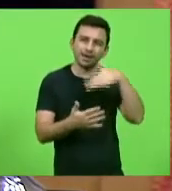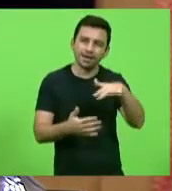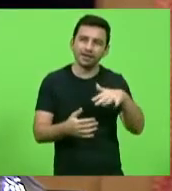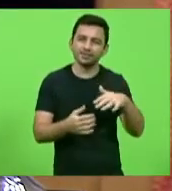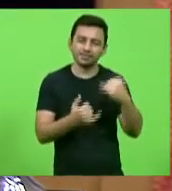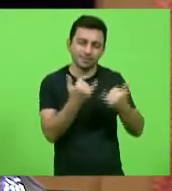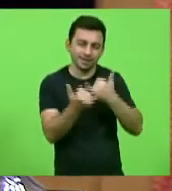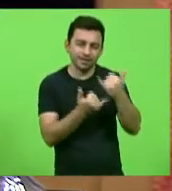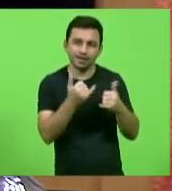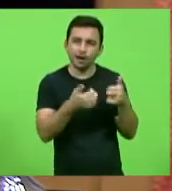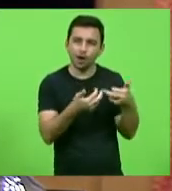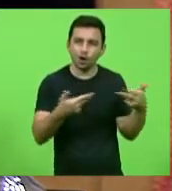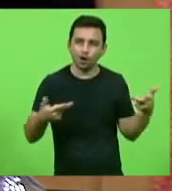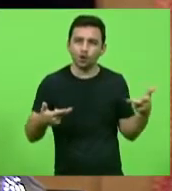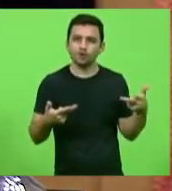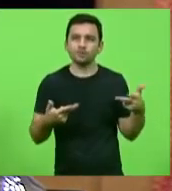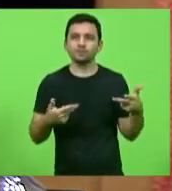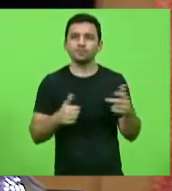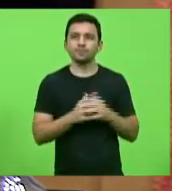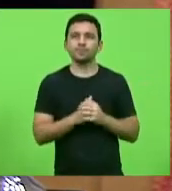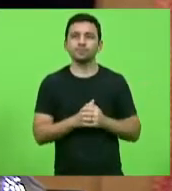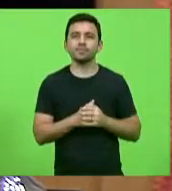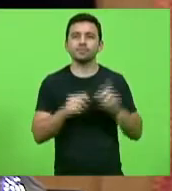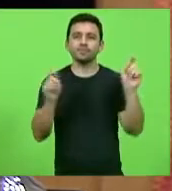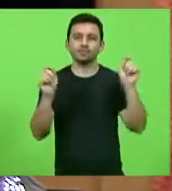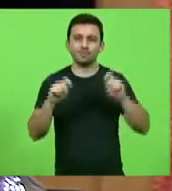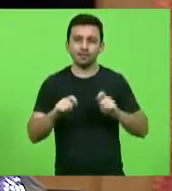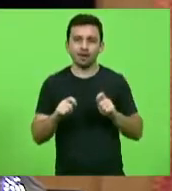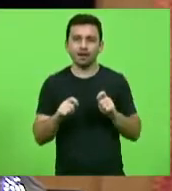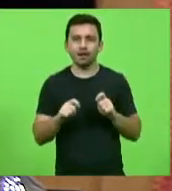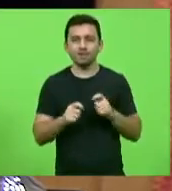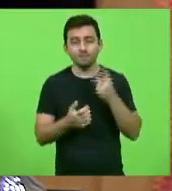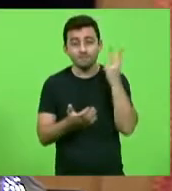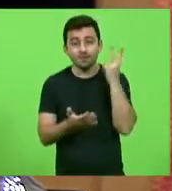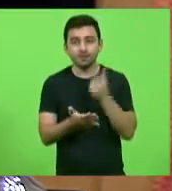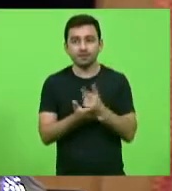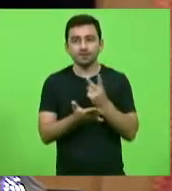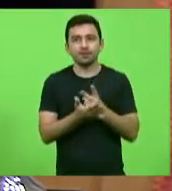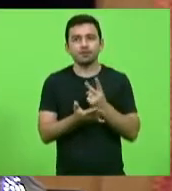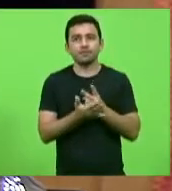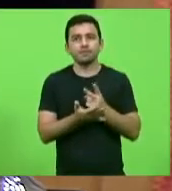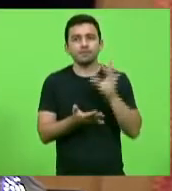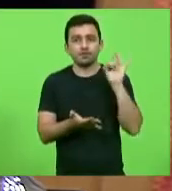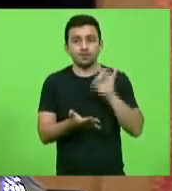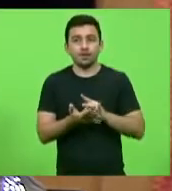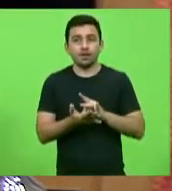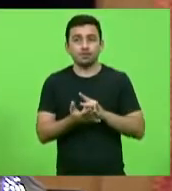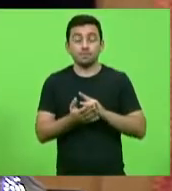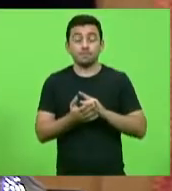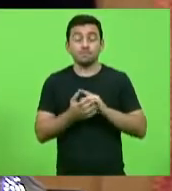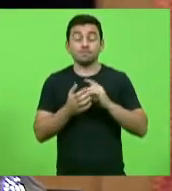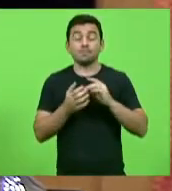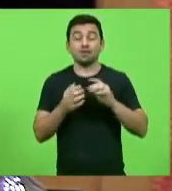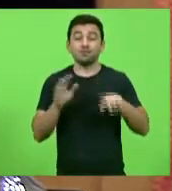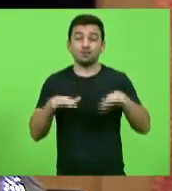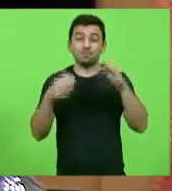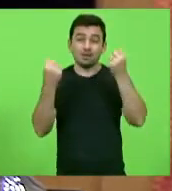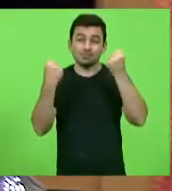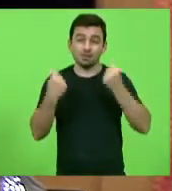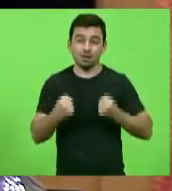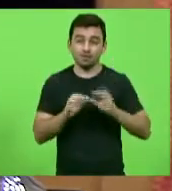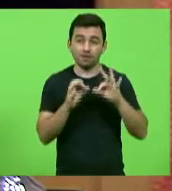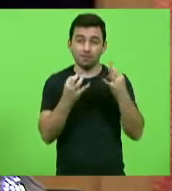brinquedos e tal, para que possa-se efetivamente tirar aquela carga negativa que a família